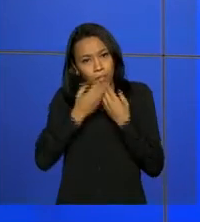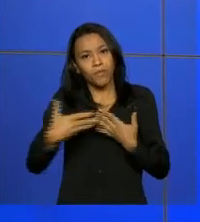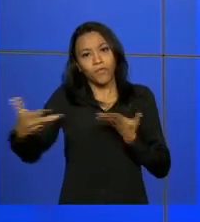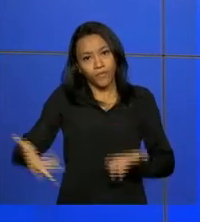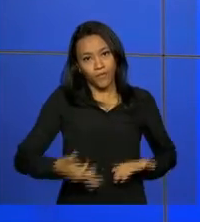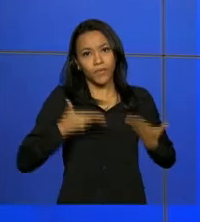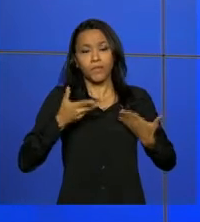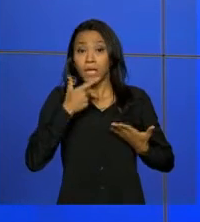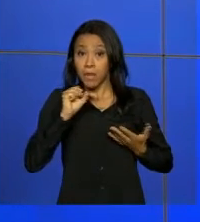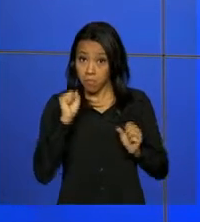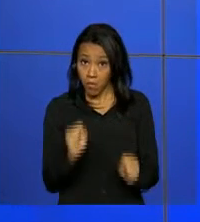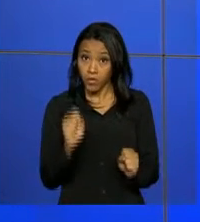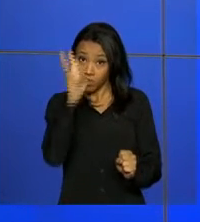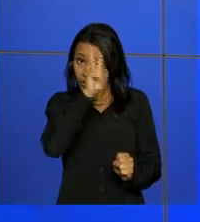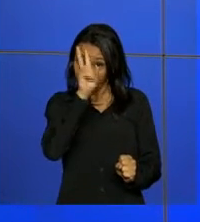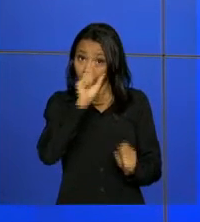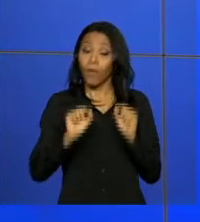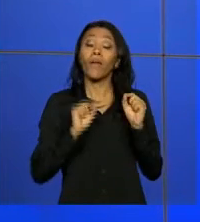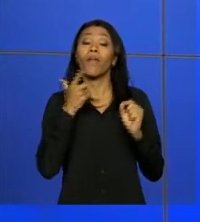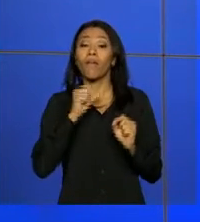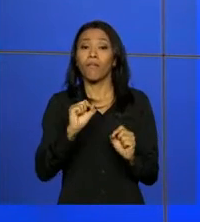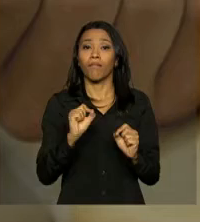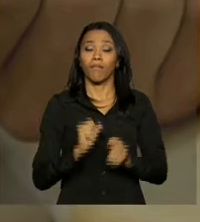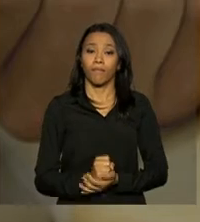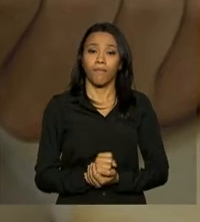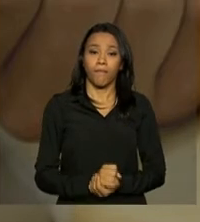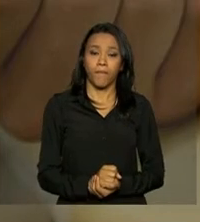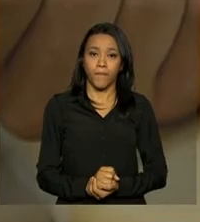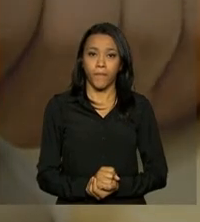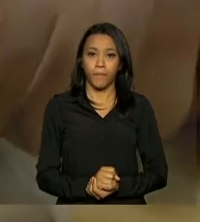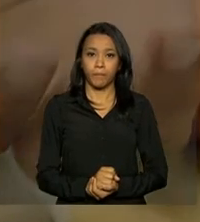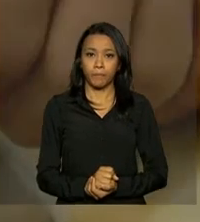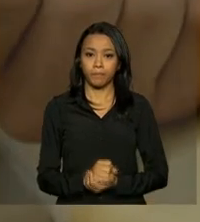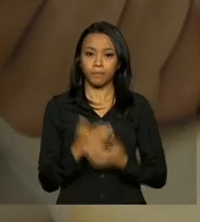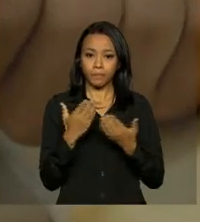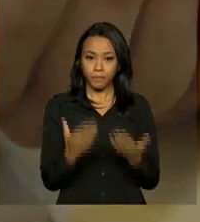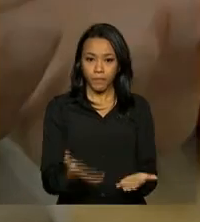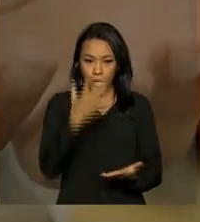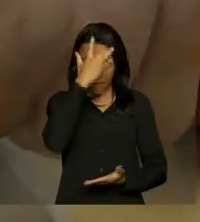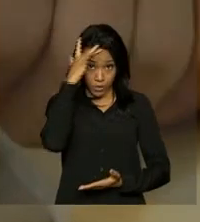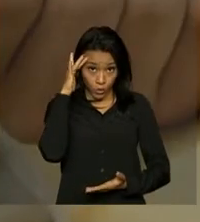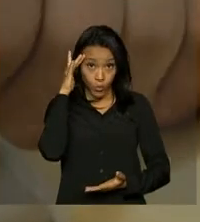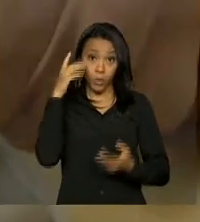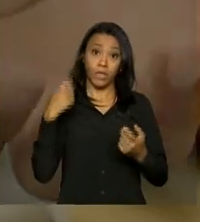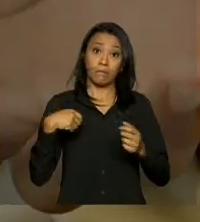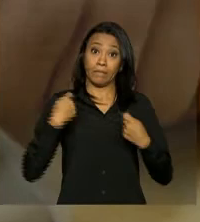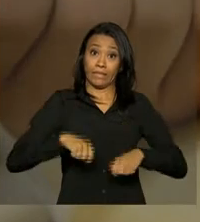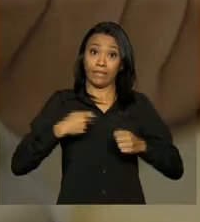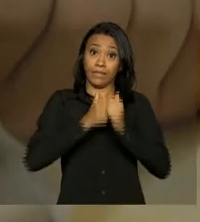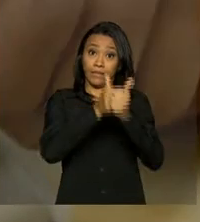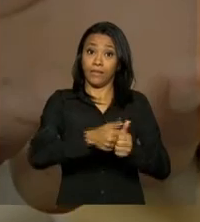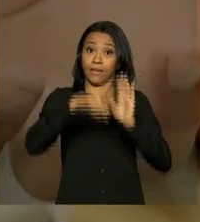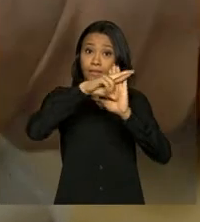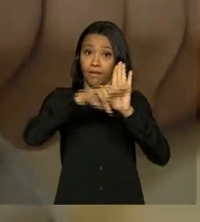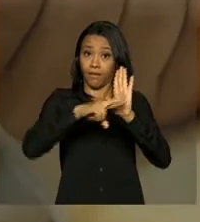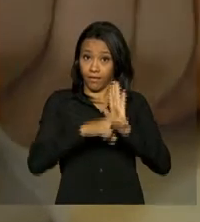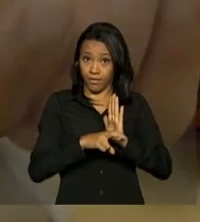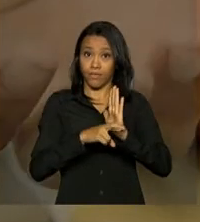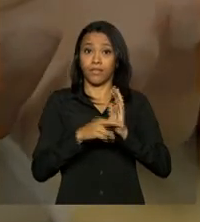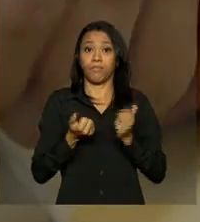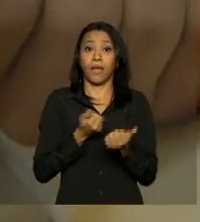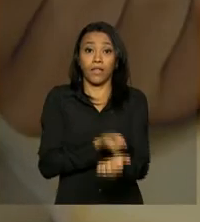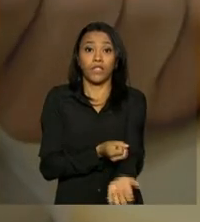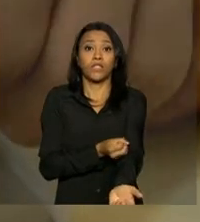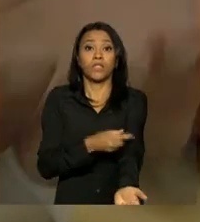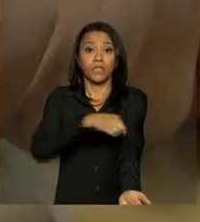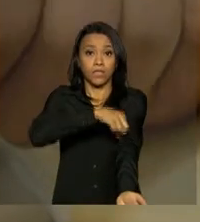lembrar quem pode fazer uma doação. O doador de sangue deve seguir algumas regras estabelecidas pelo